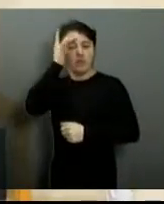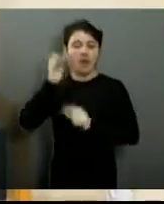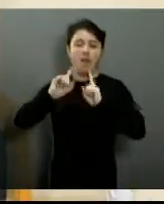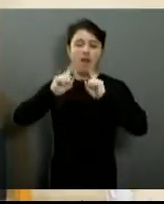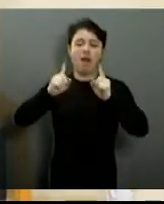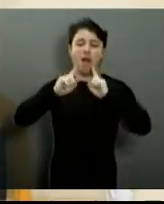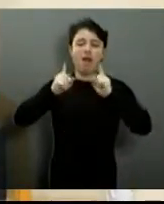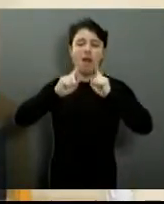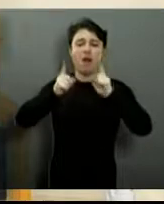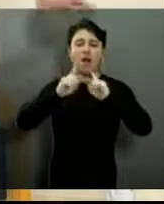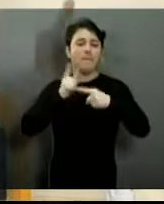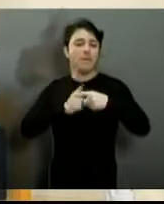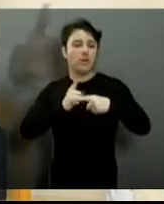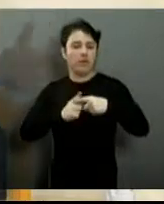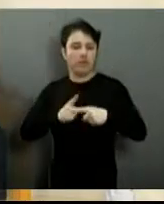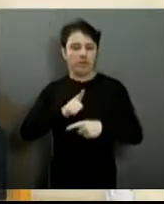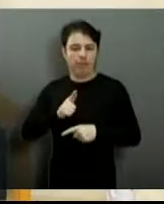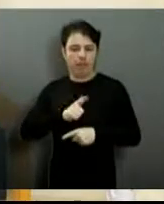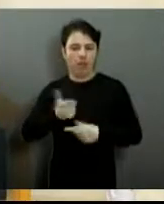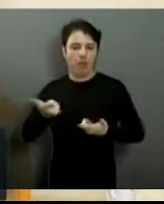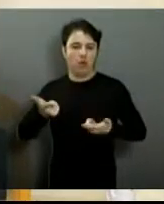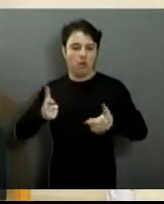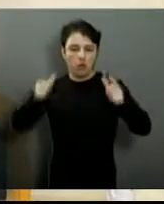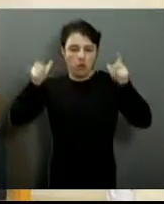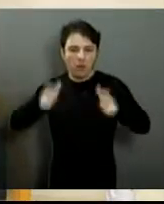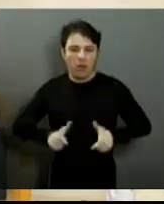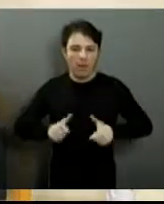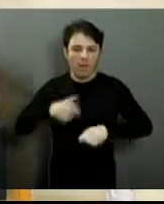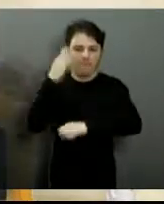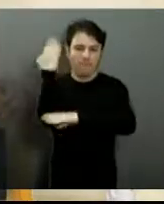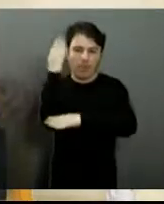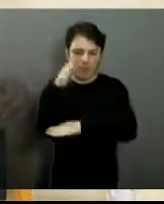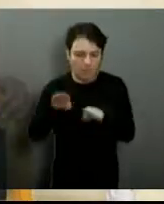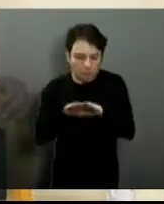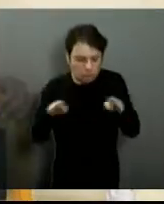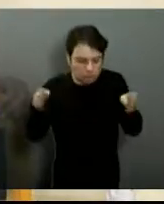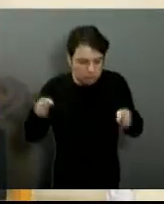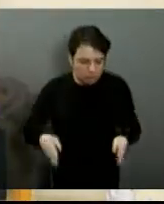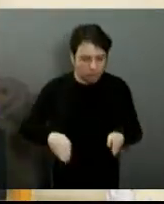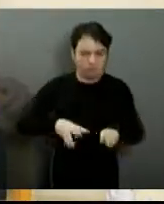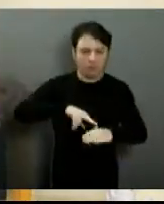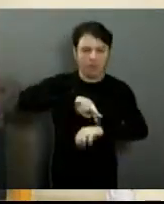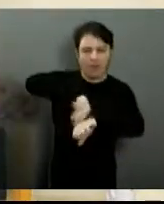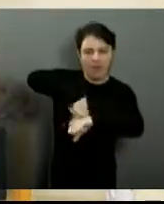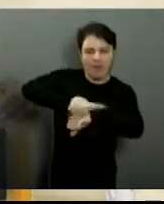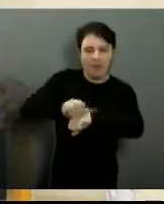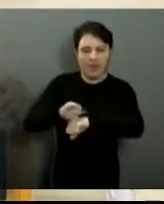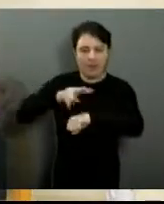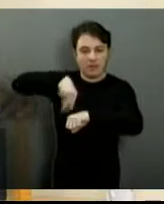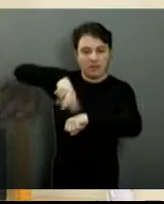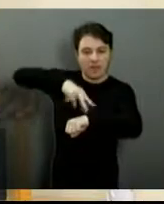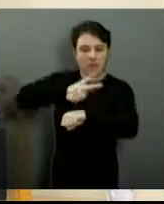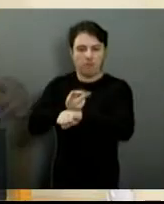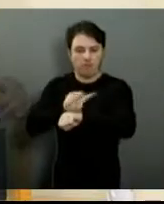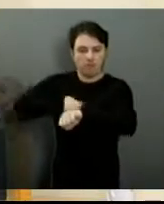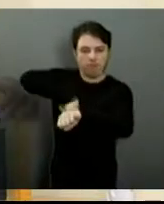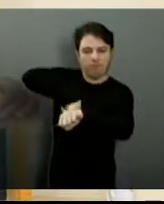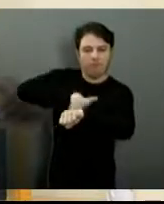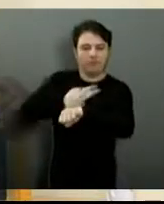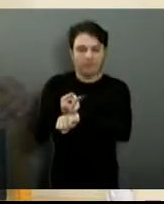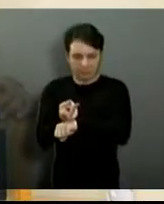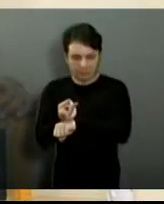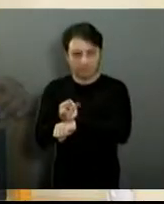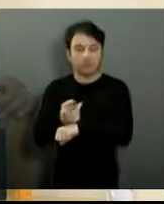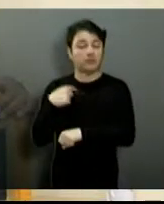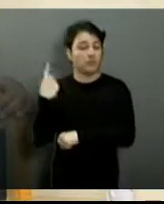estavam saindo machucados. Eles levam o tablado para fazer as manobras, mas estavam saindo machucados. Nós fizemos a indicação. Próximo